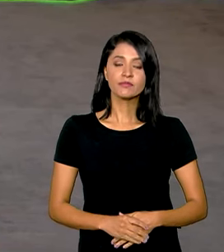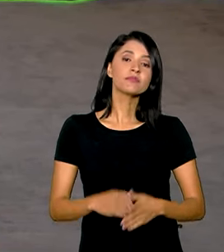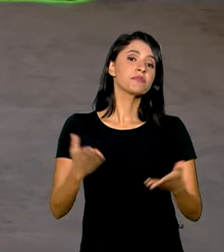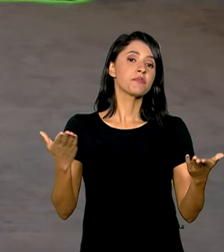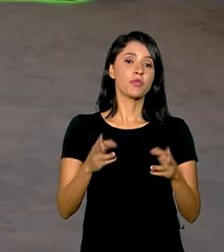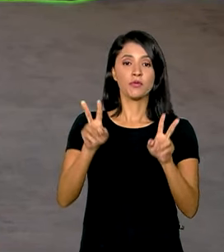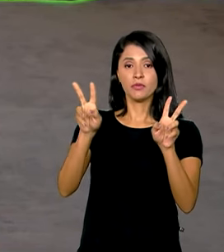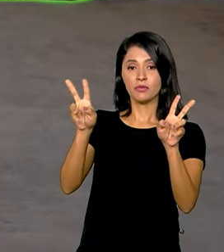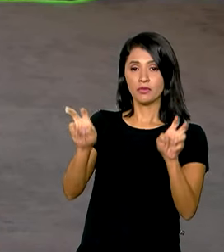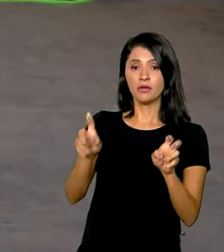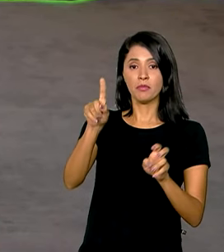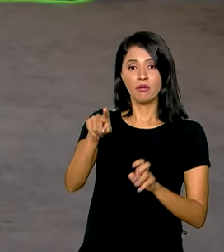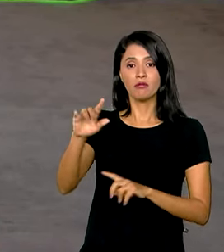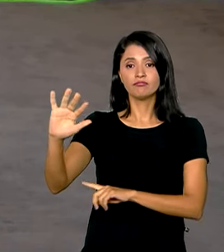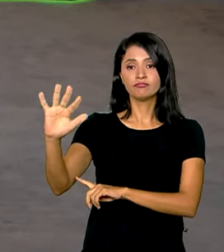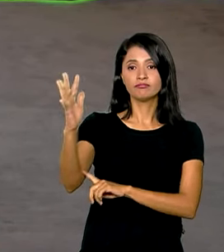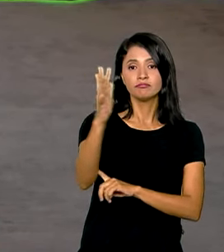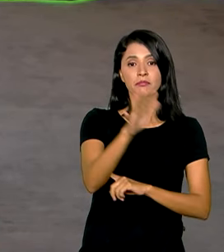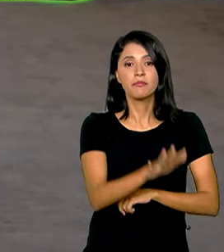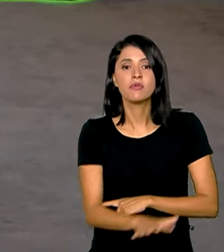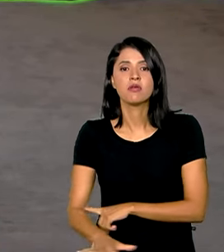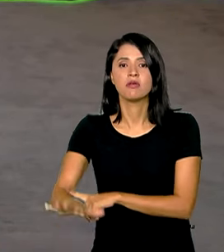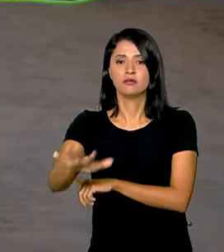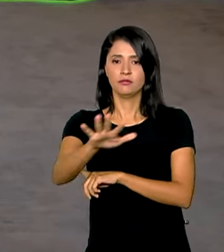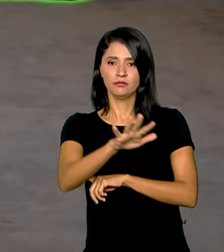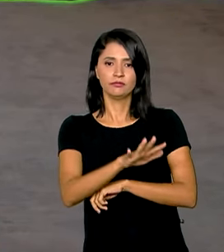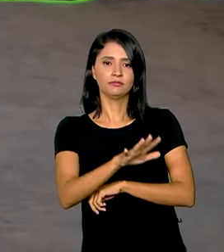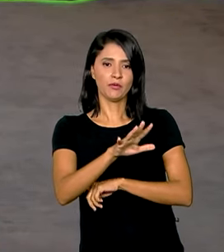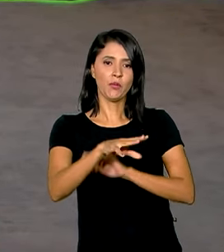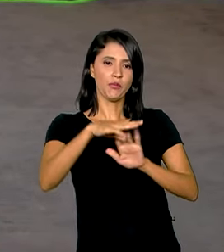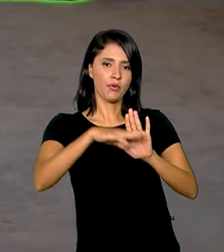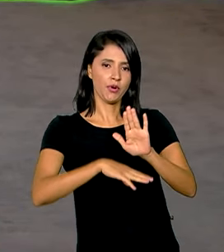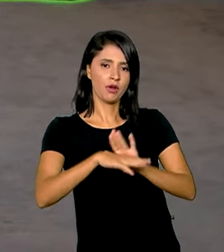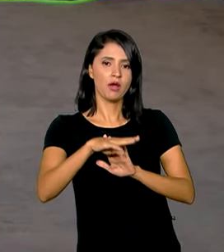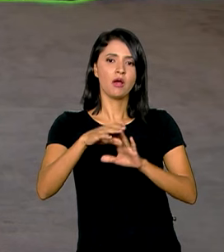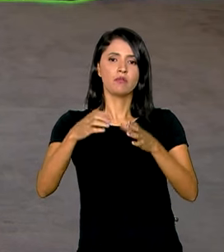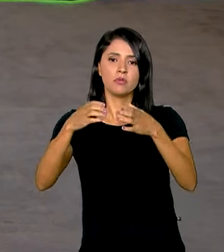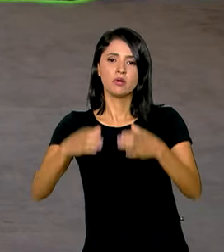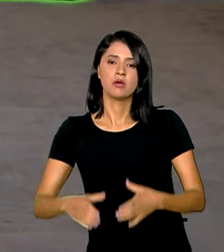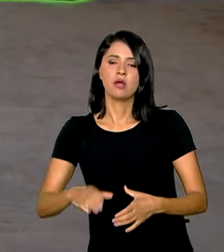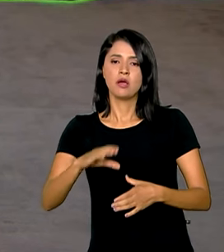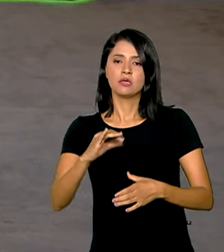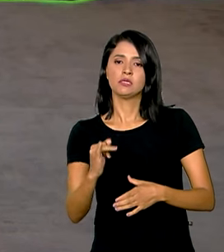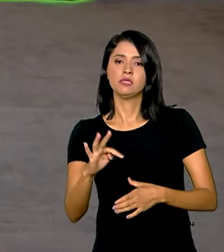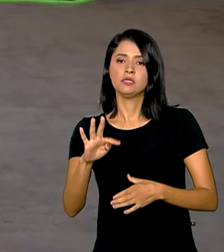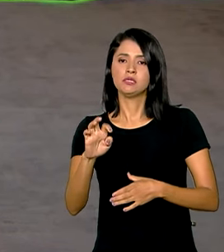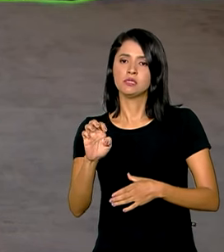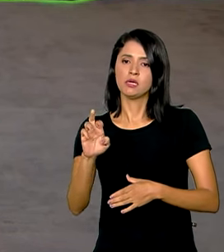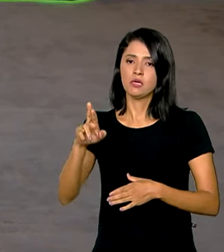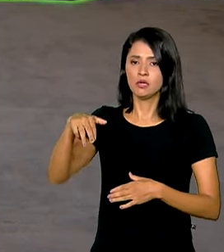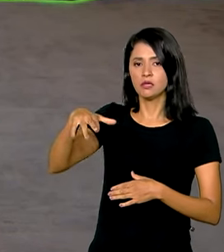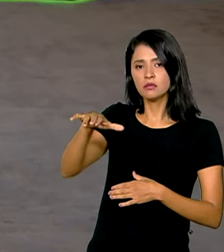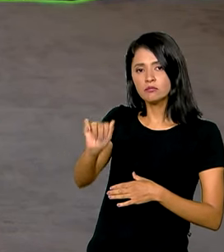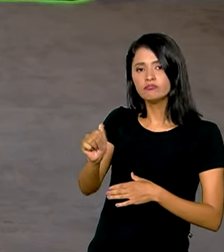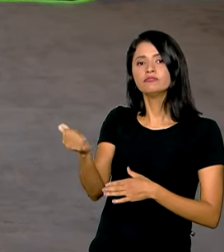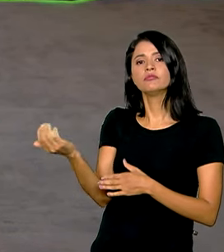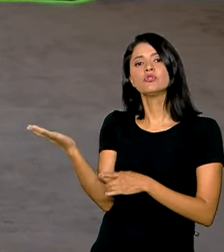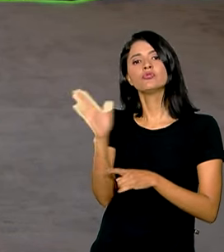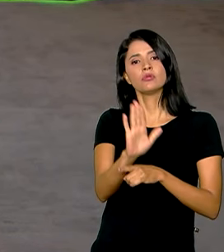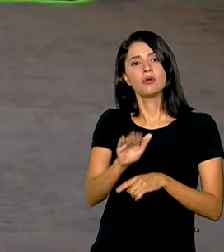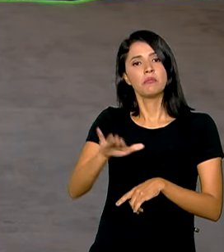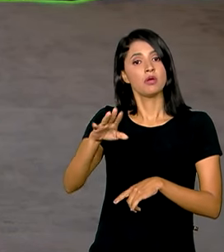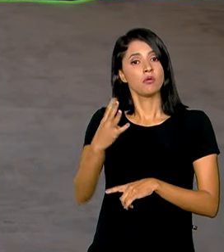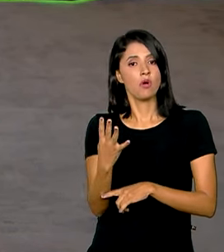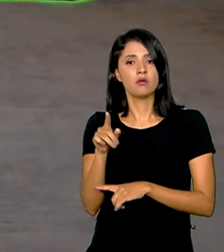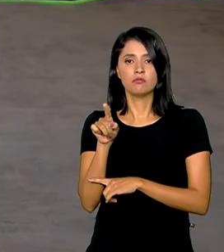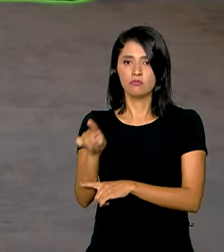Agora o nosso assunto aqui é meio ambiente. O programa Cisternas vai beneficiar mais de 4.500 famílias